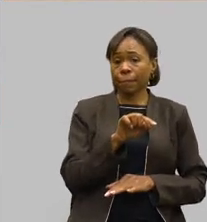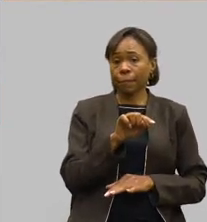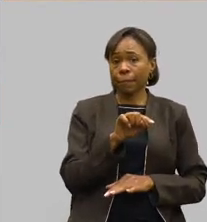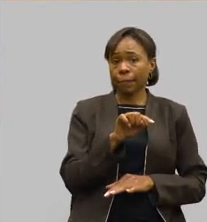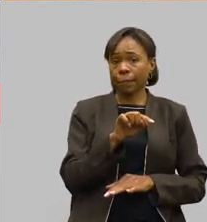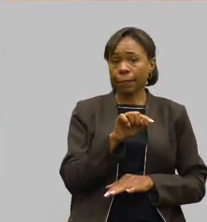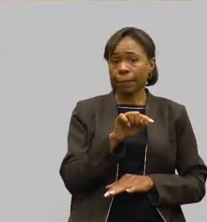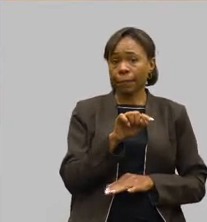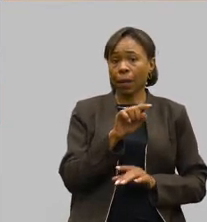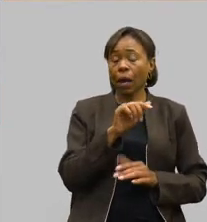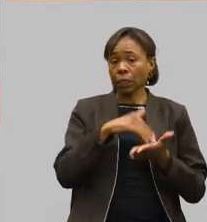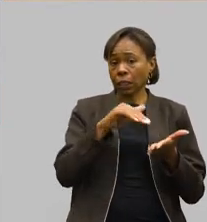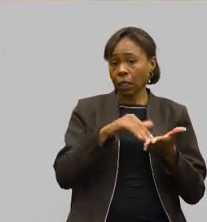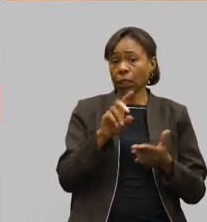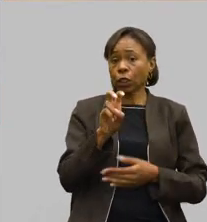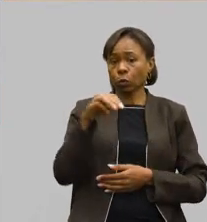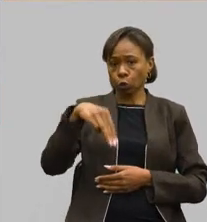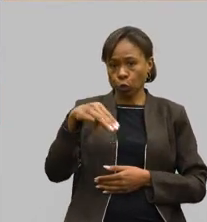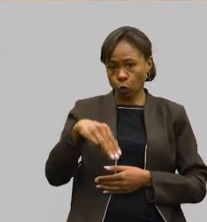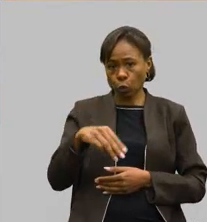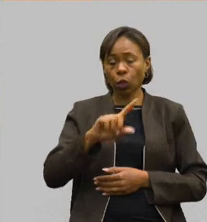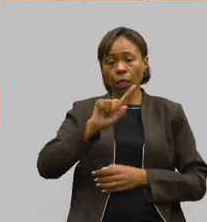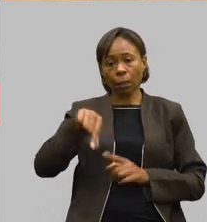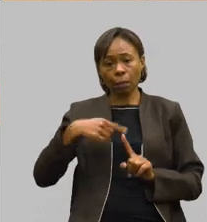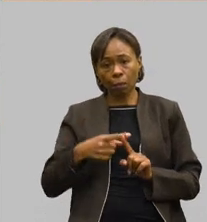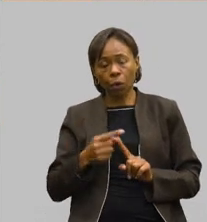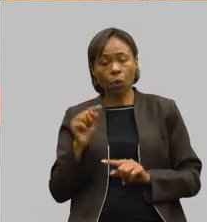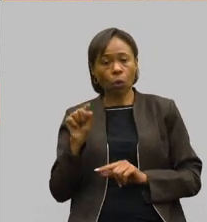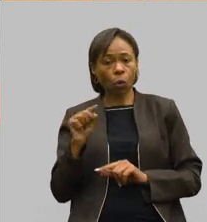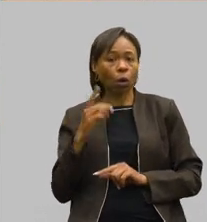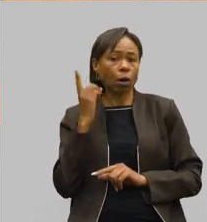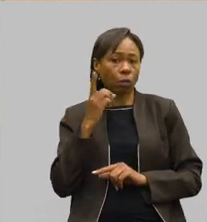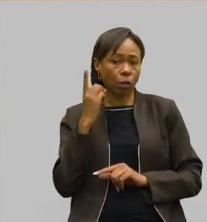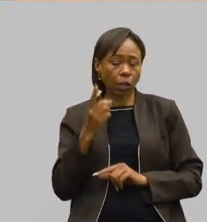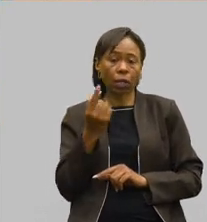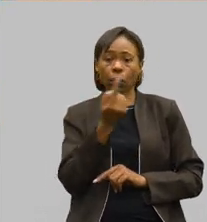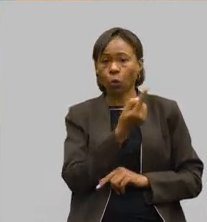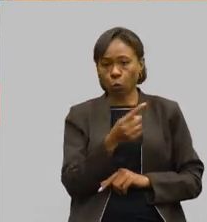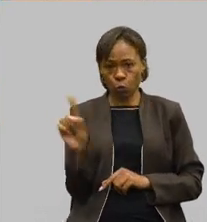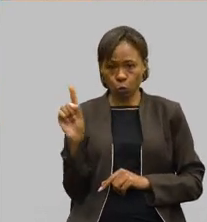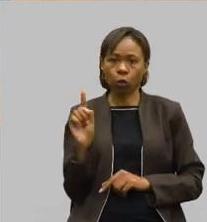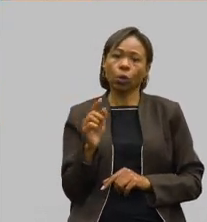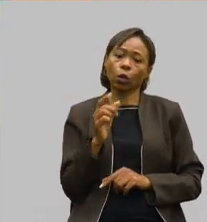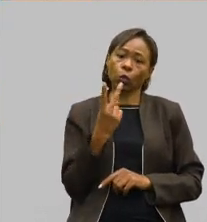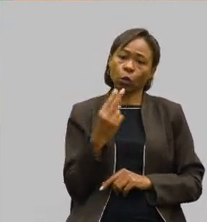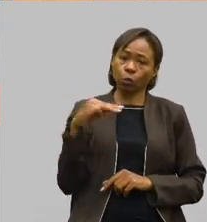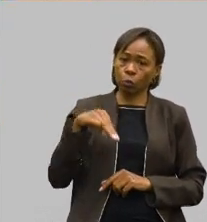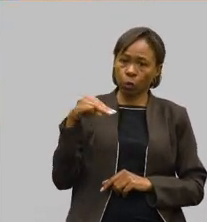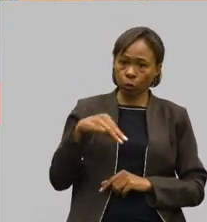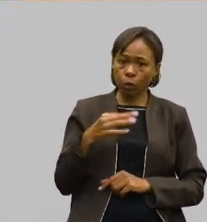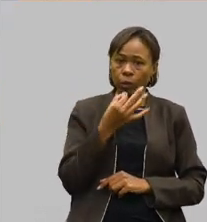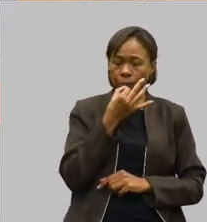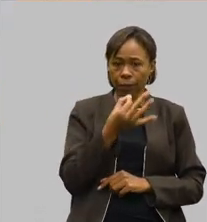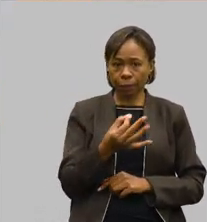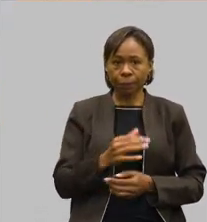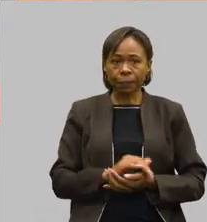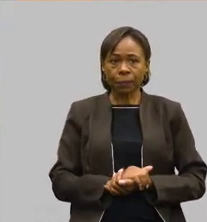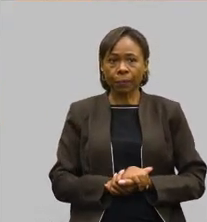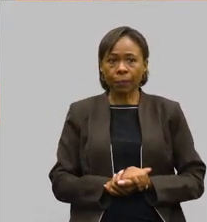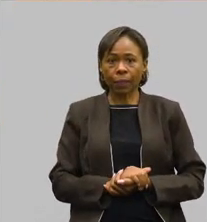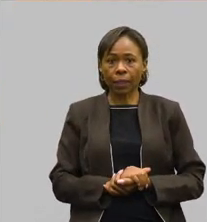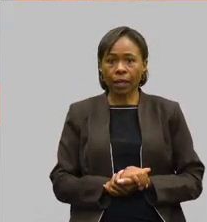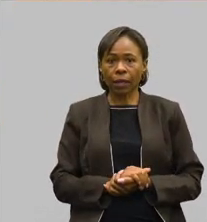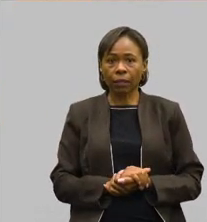respondê-lo e, em seguida, o parlamentar poderá fazer suas considerações finais pelo prazo de 2 minutos. Então,